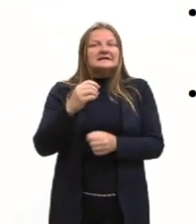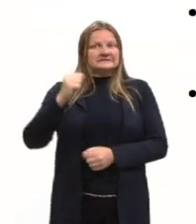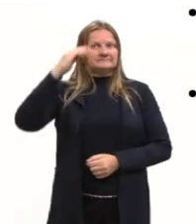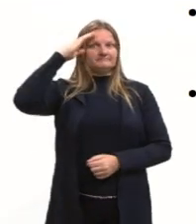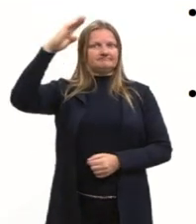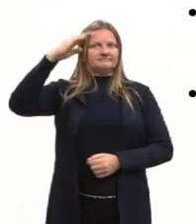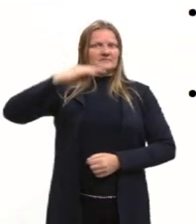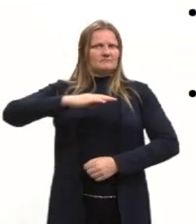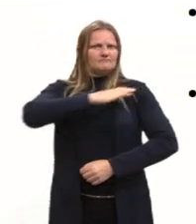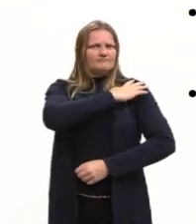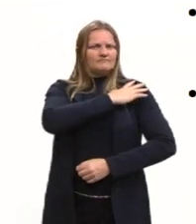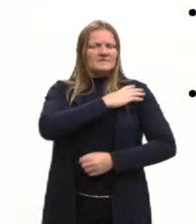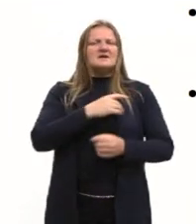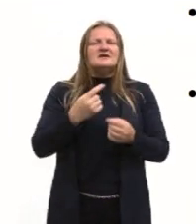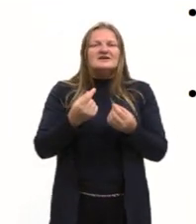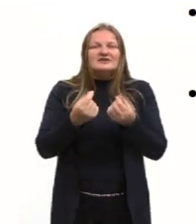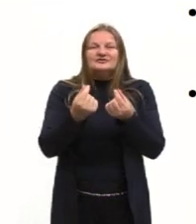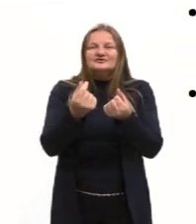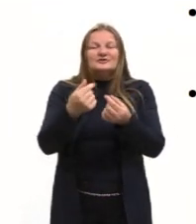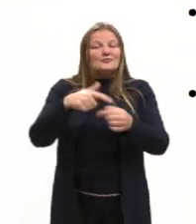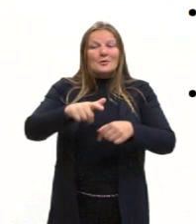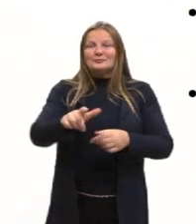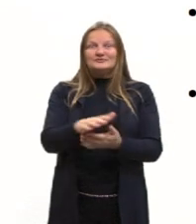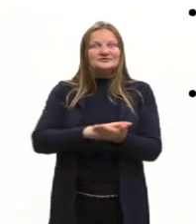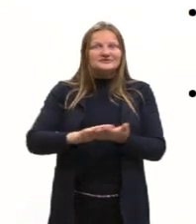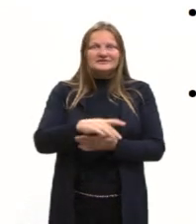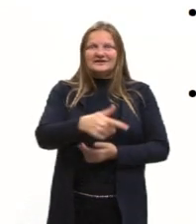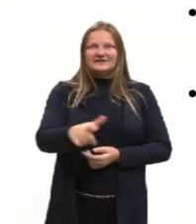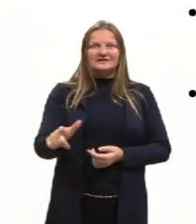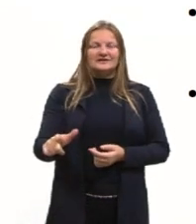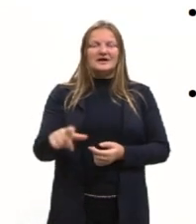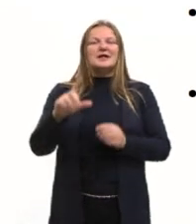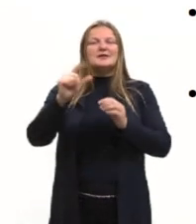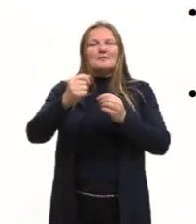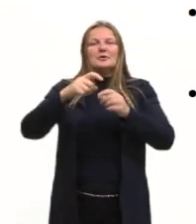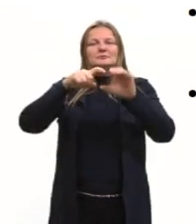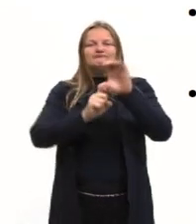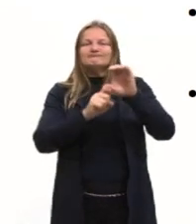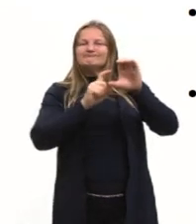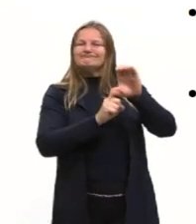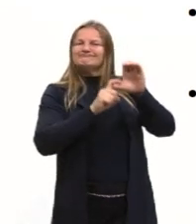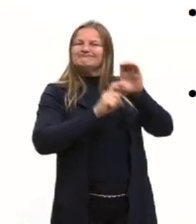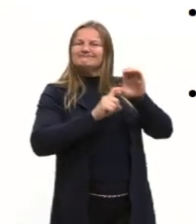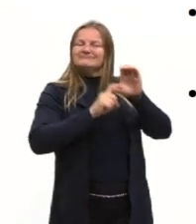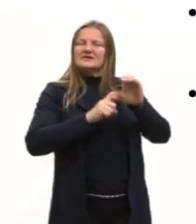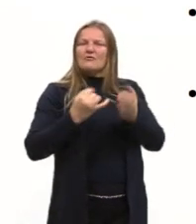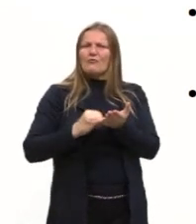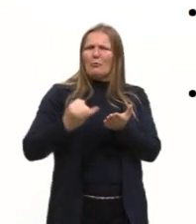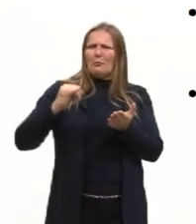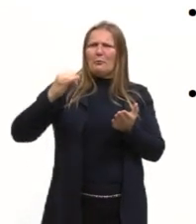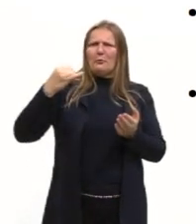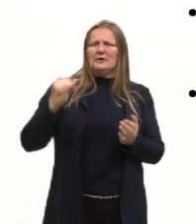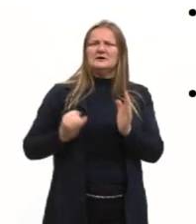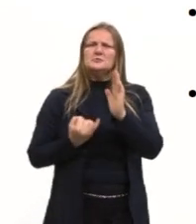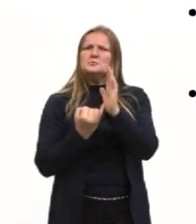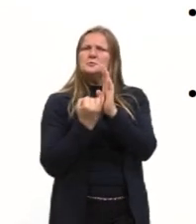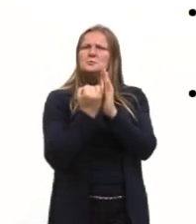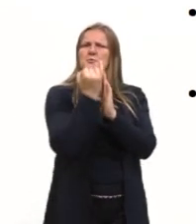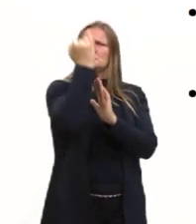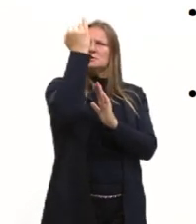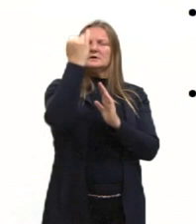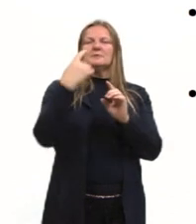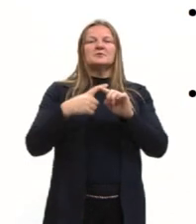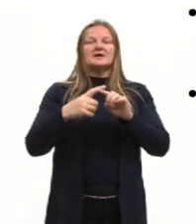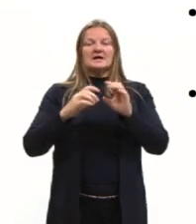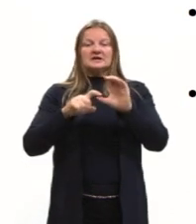econômico com um dinheiro que não tinha. Então, isso depois causou muita inflação e um crescimento enorme da